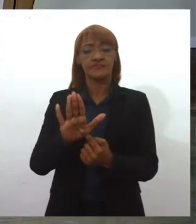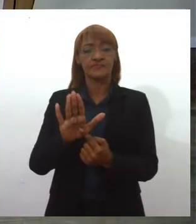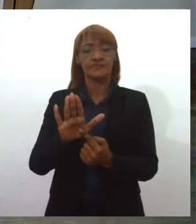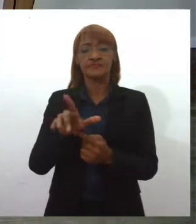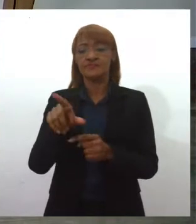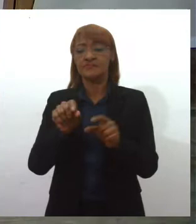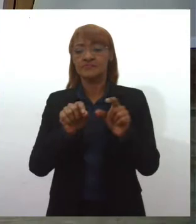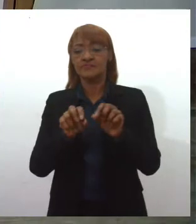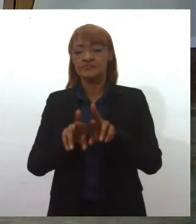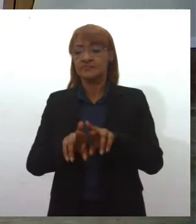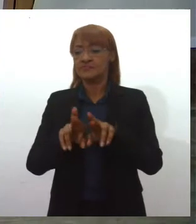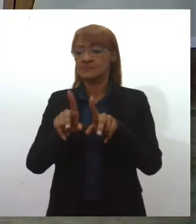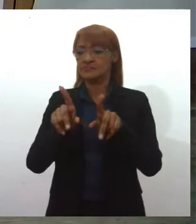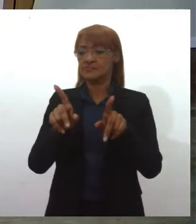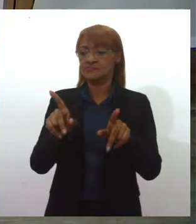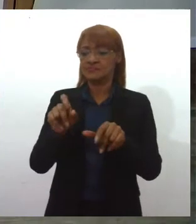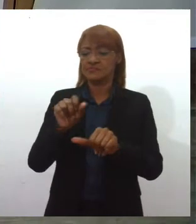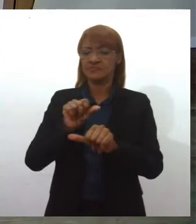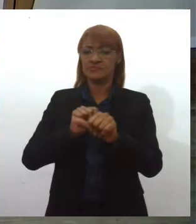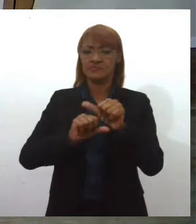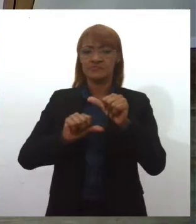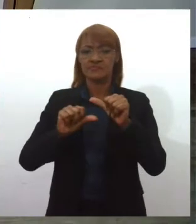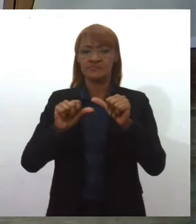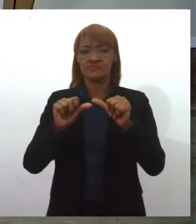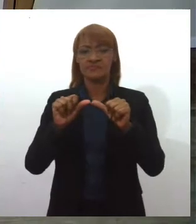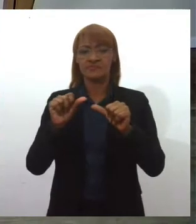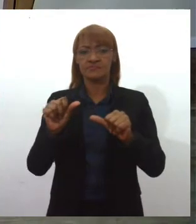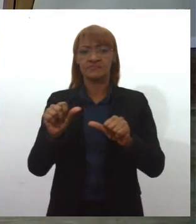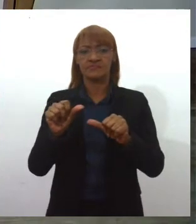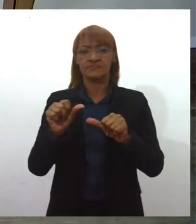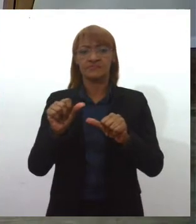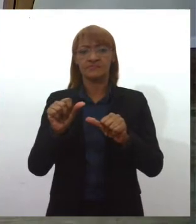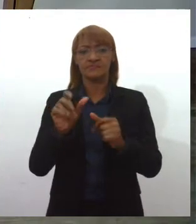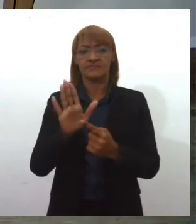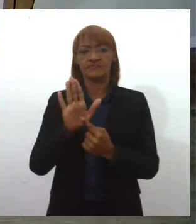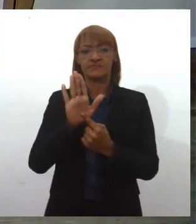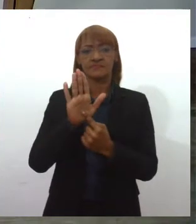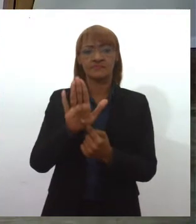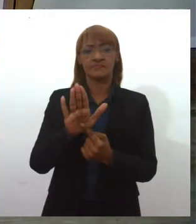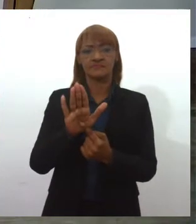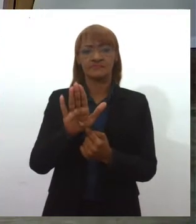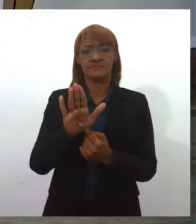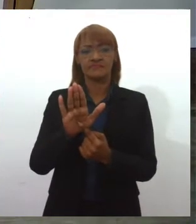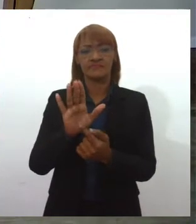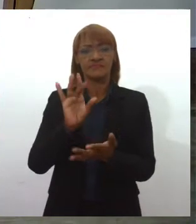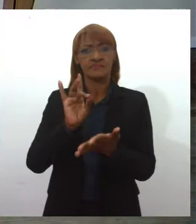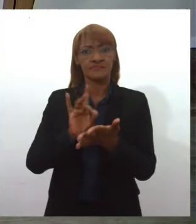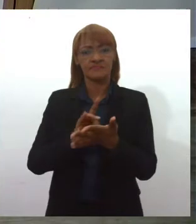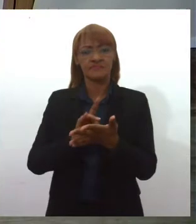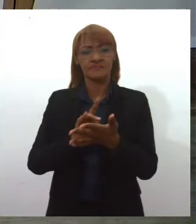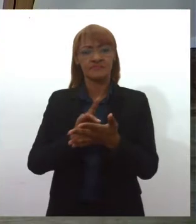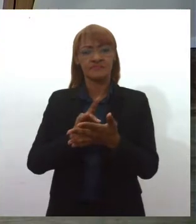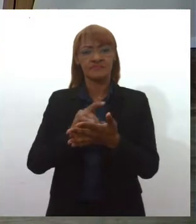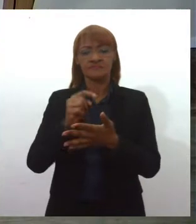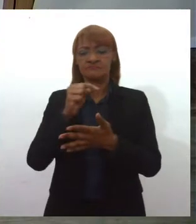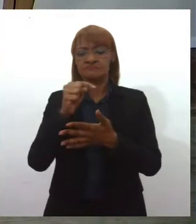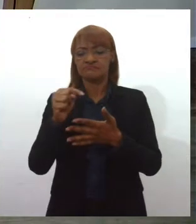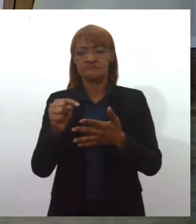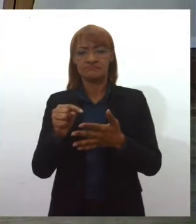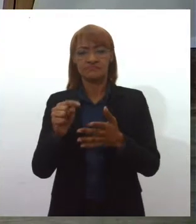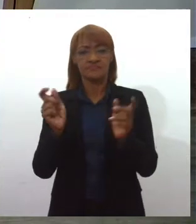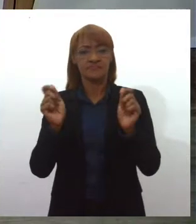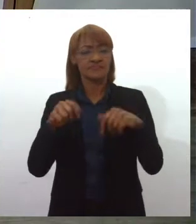debilitados, transformando-os em fortes, é mostrar as veredas, apontar as escaladas, possibilitando